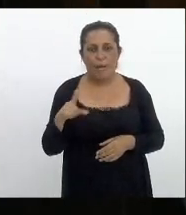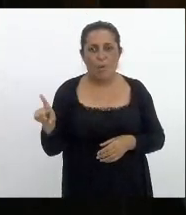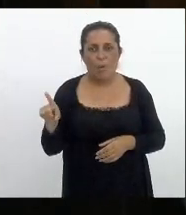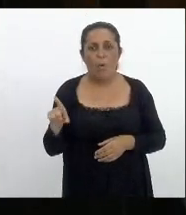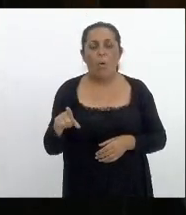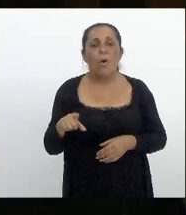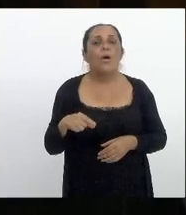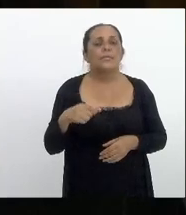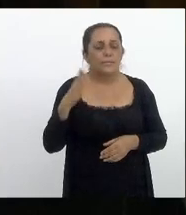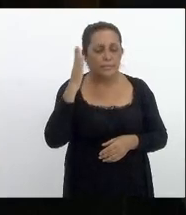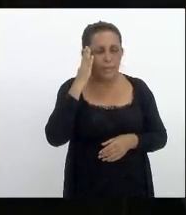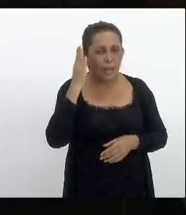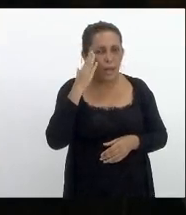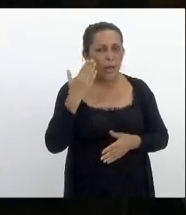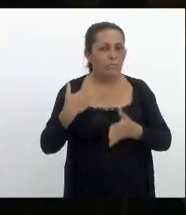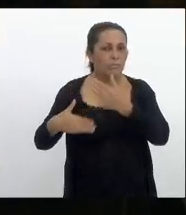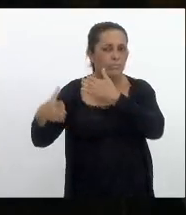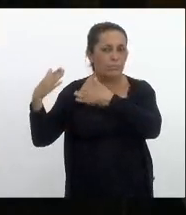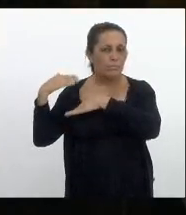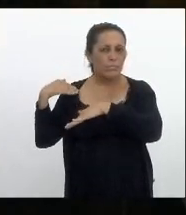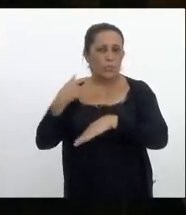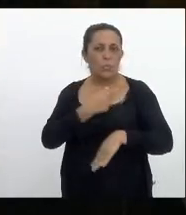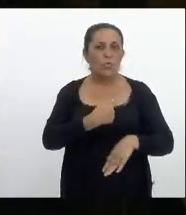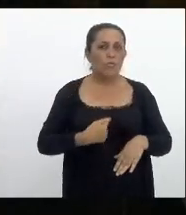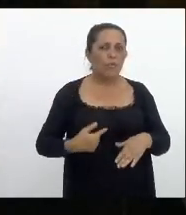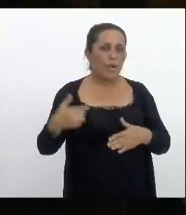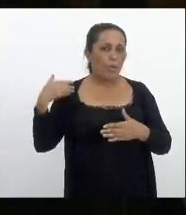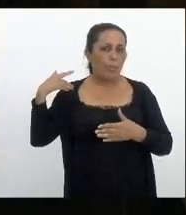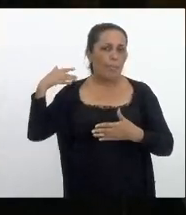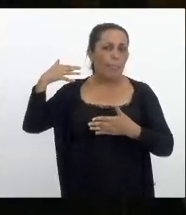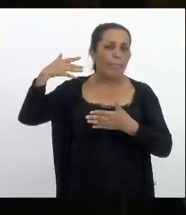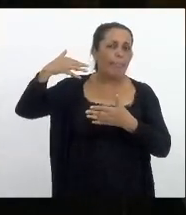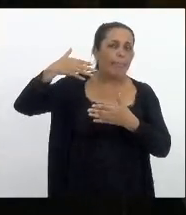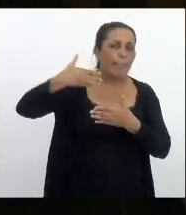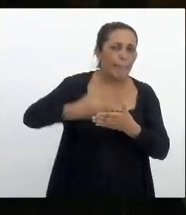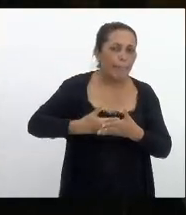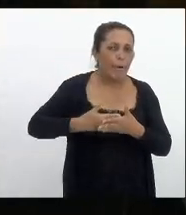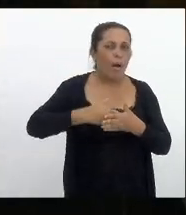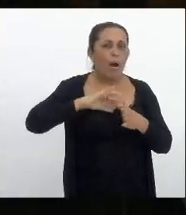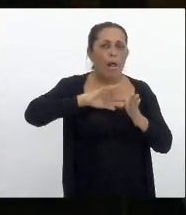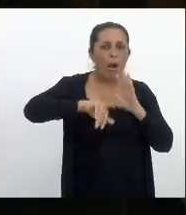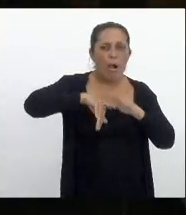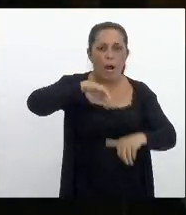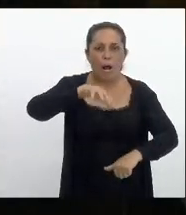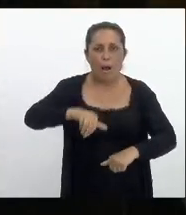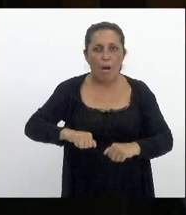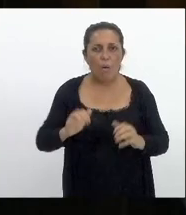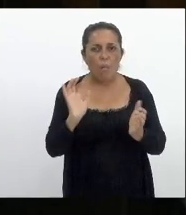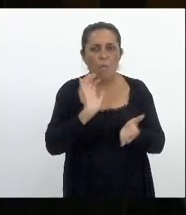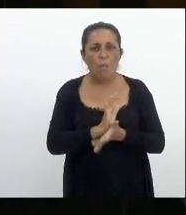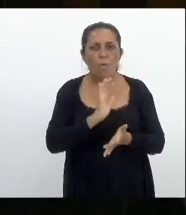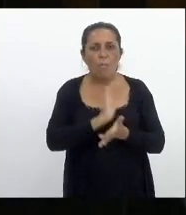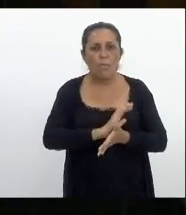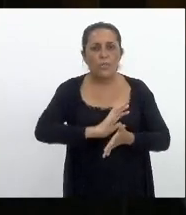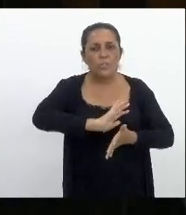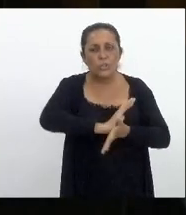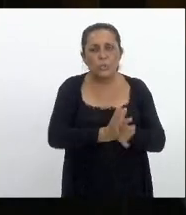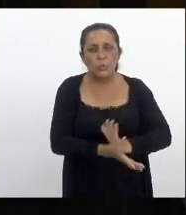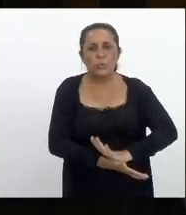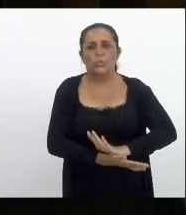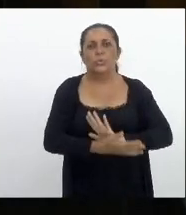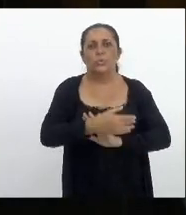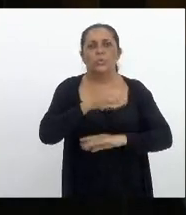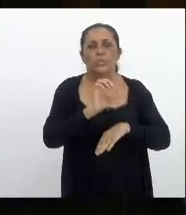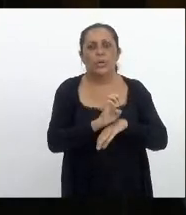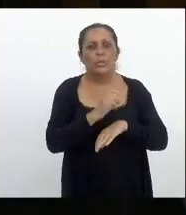com a participação de governos anteriores que saquearam essa quadrilha que destruiu o nosso Estado e